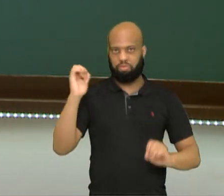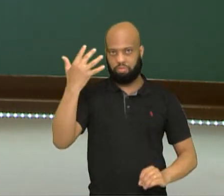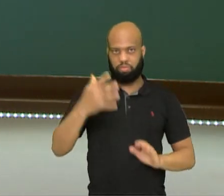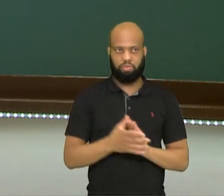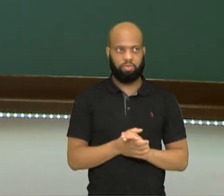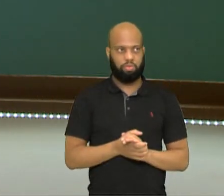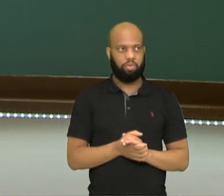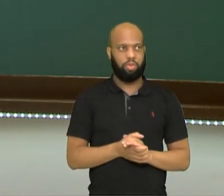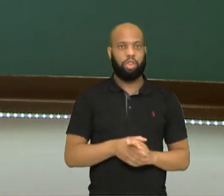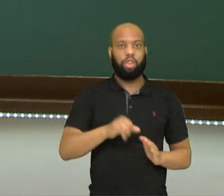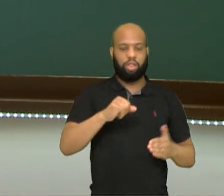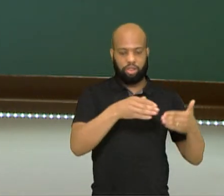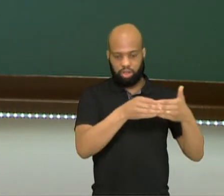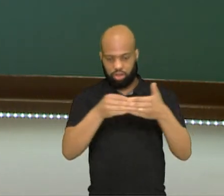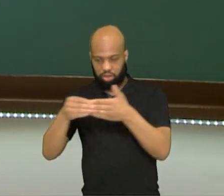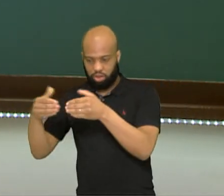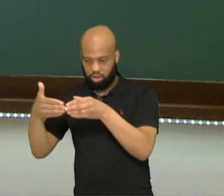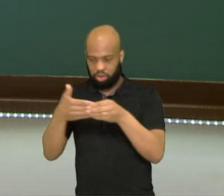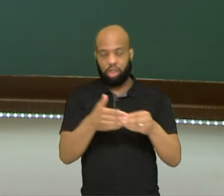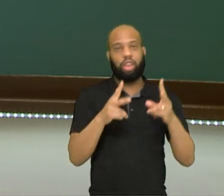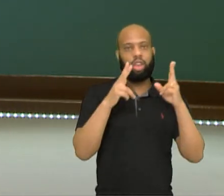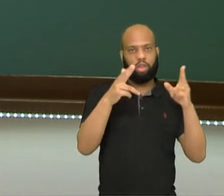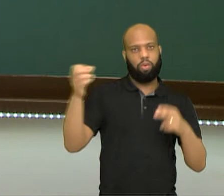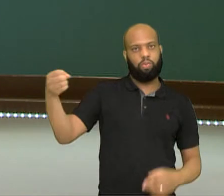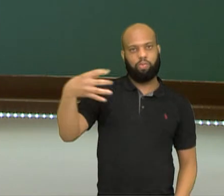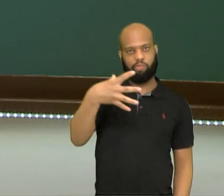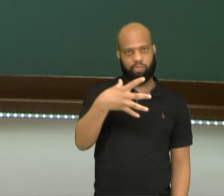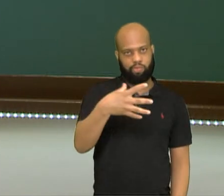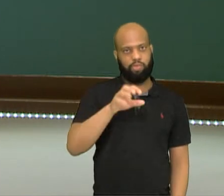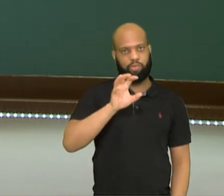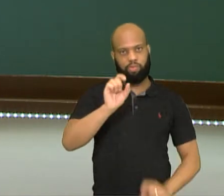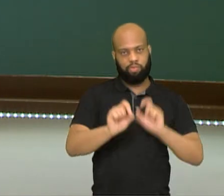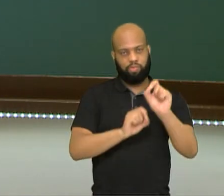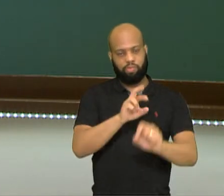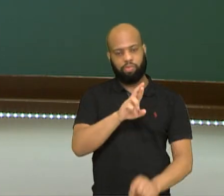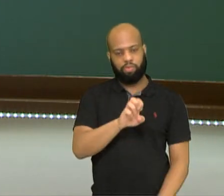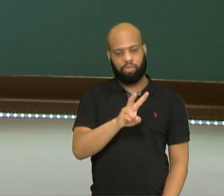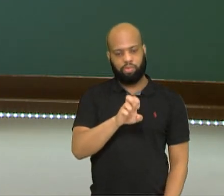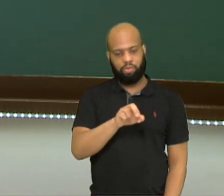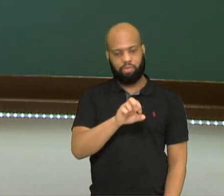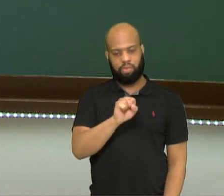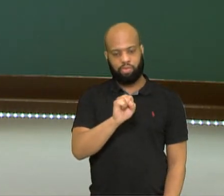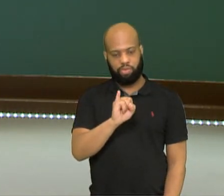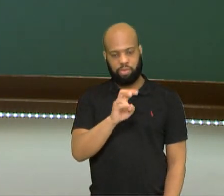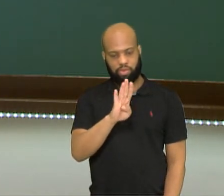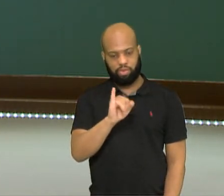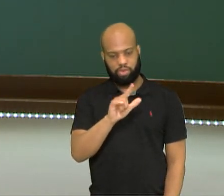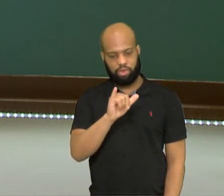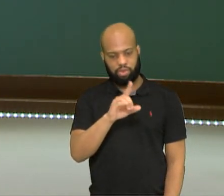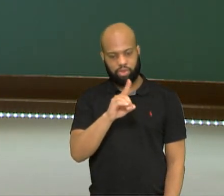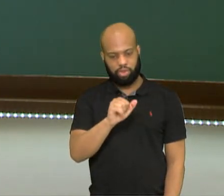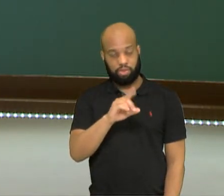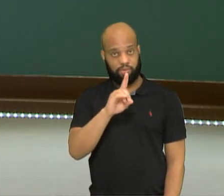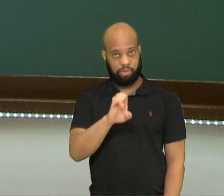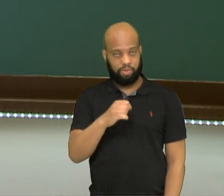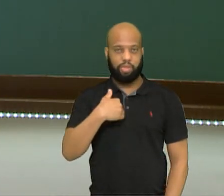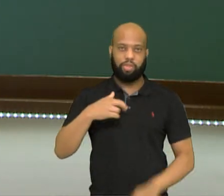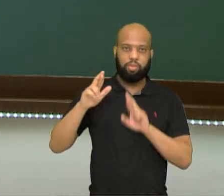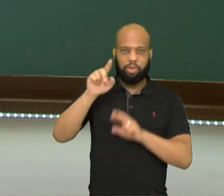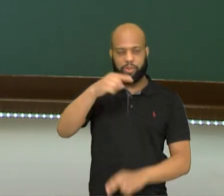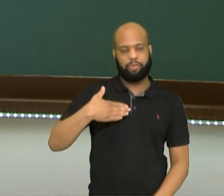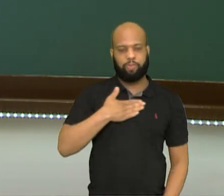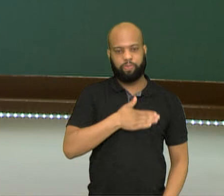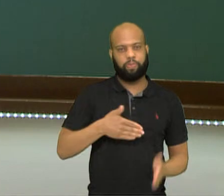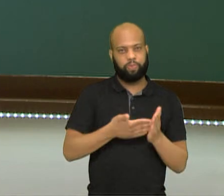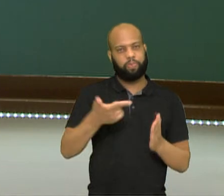O caminho que a luz faz na ida é igual ao caminho que a luz faz na volta. Isso se chama reversibilidade. Espero que vocês tenham gostado e até